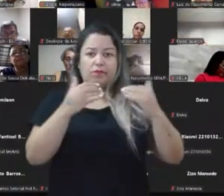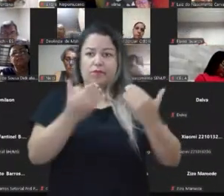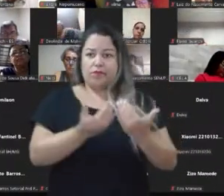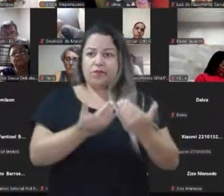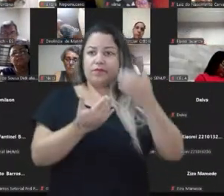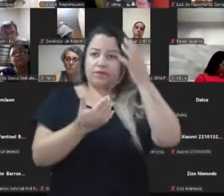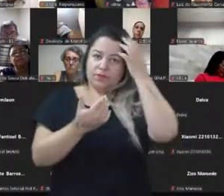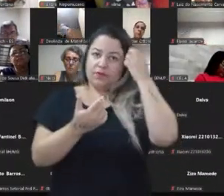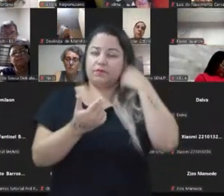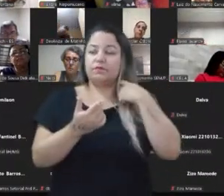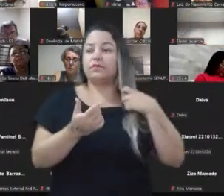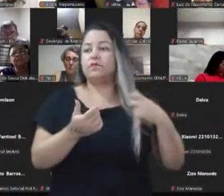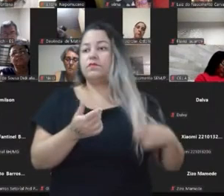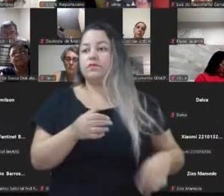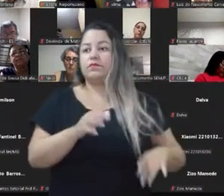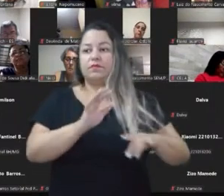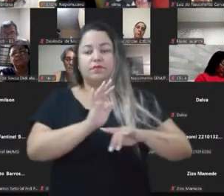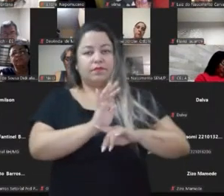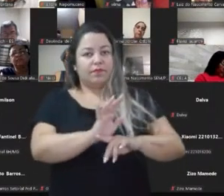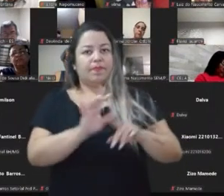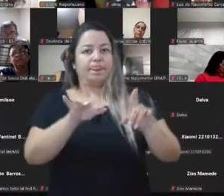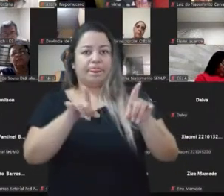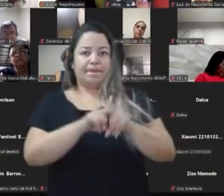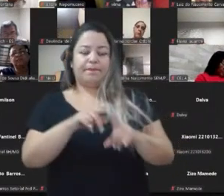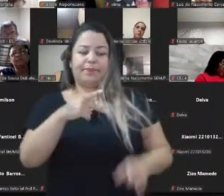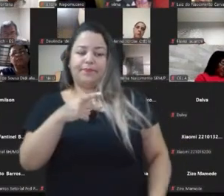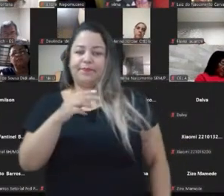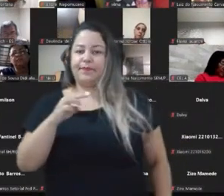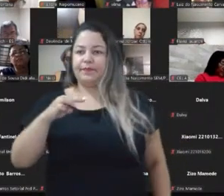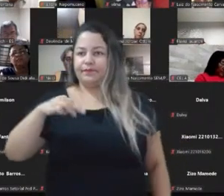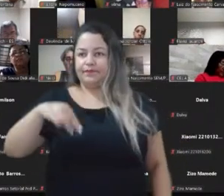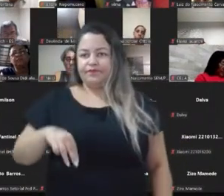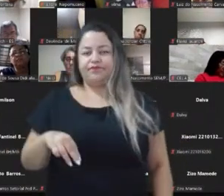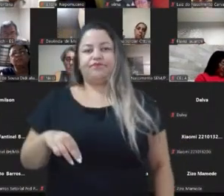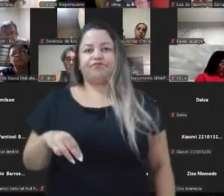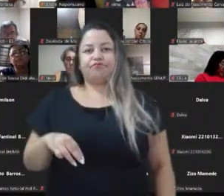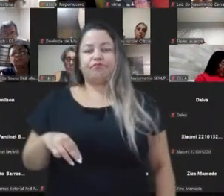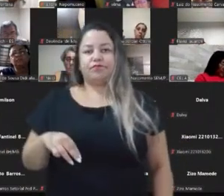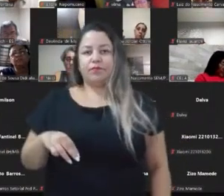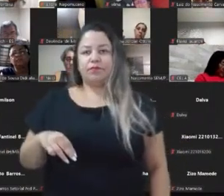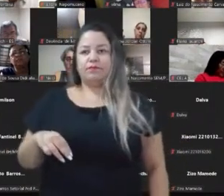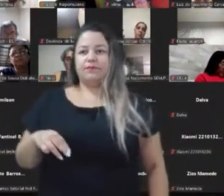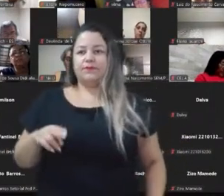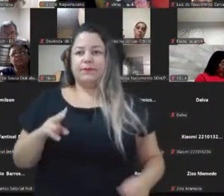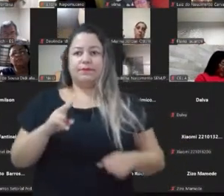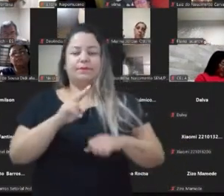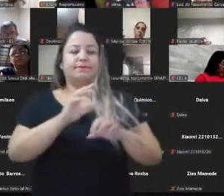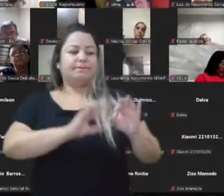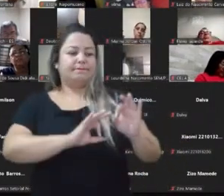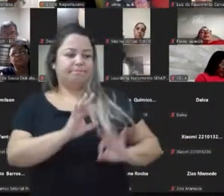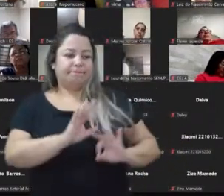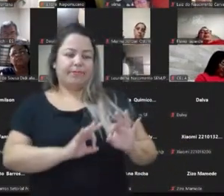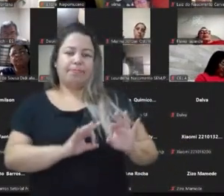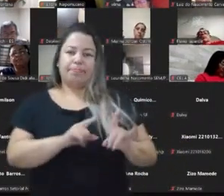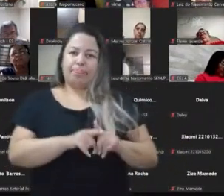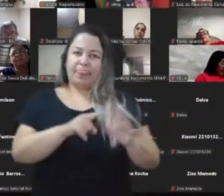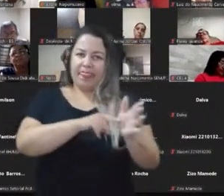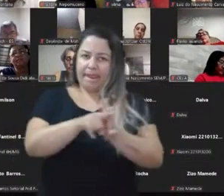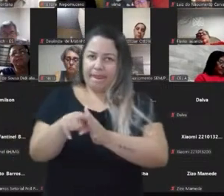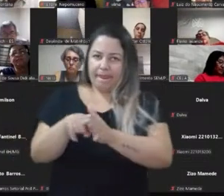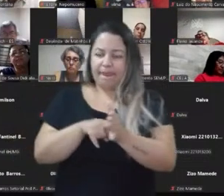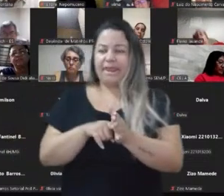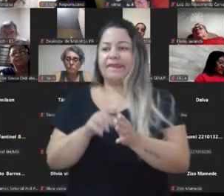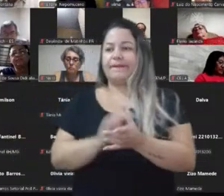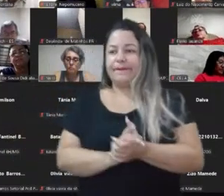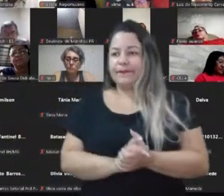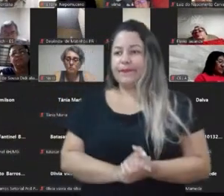ajudavam. Então, tinha a PM fazendo coisa na parada, fiscalização, eles iam